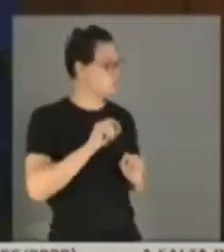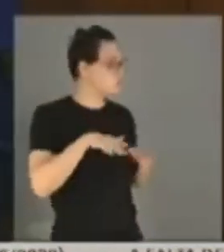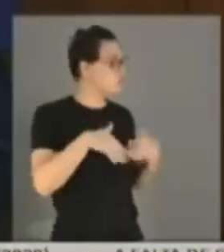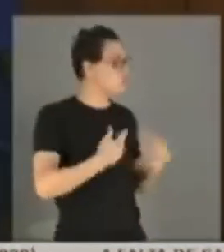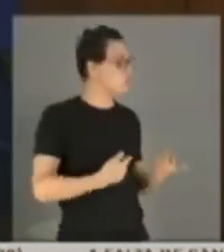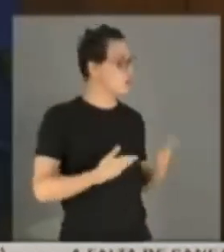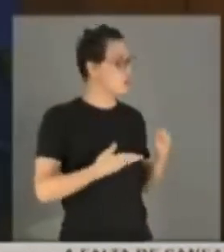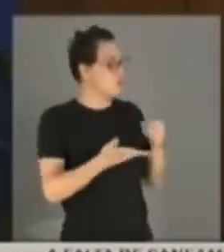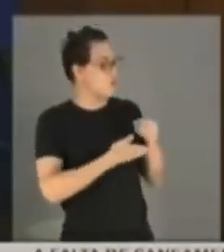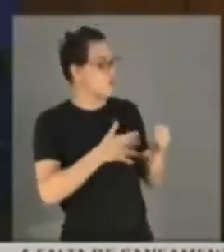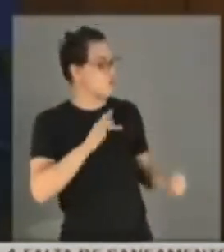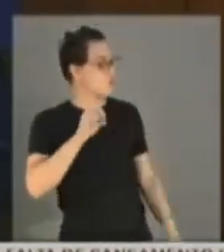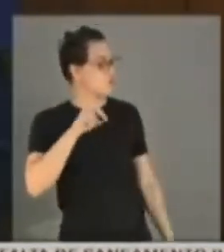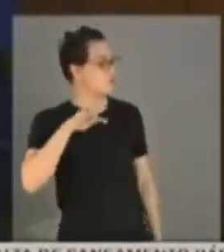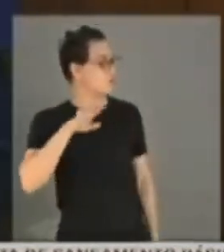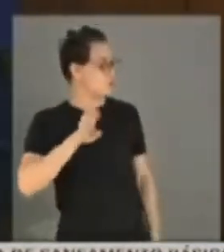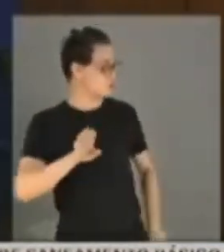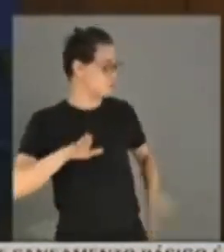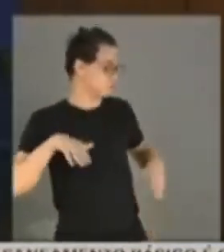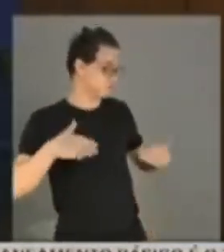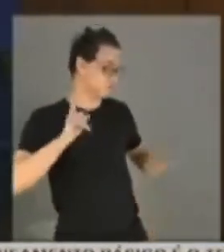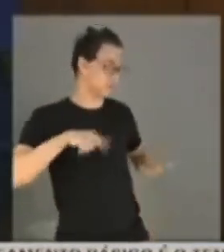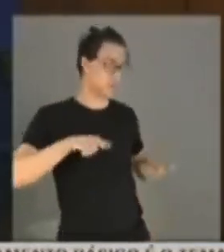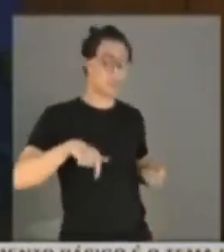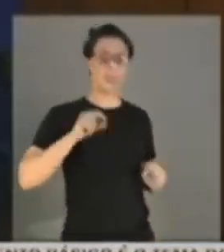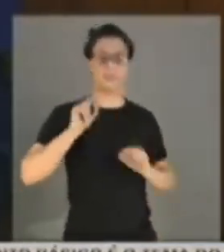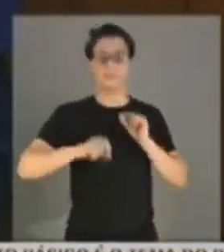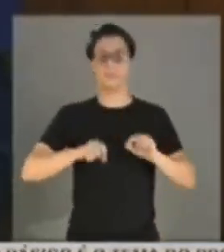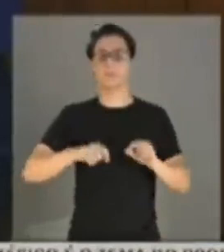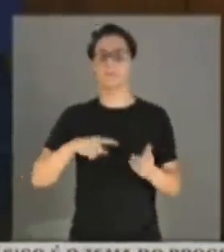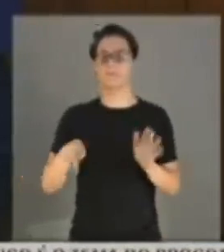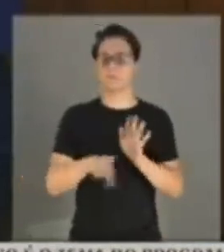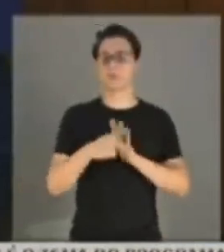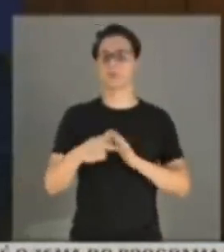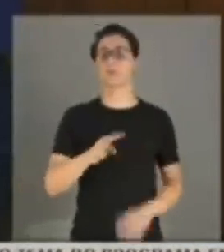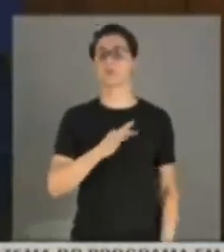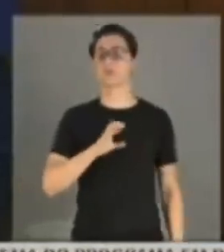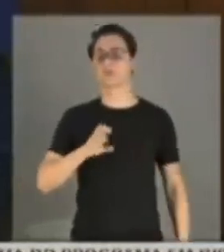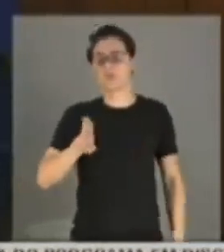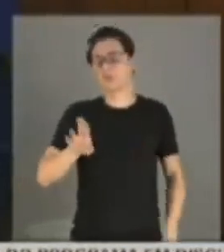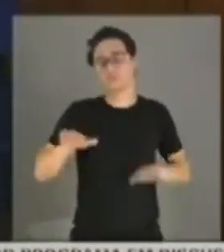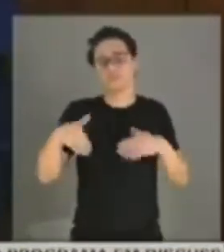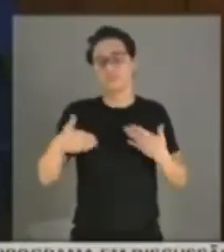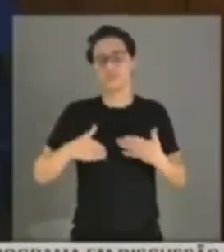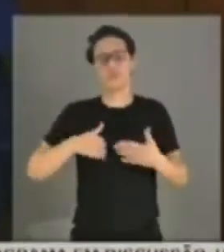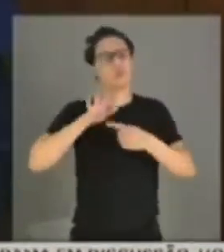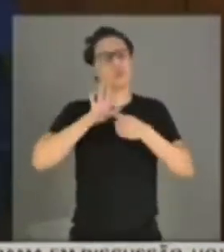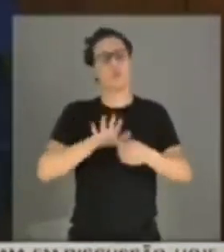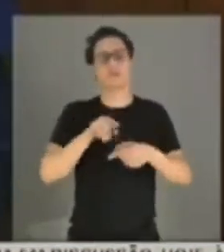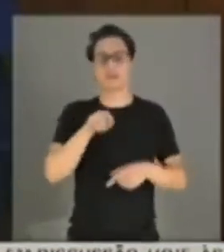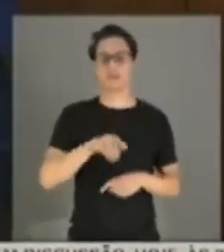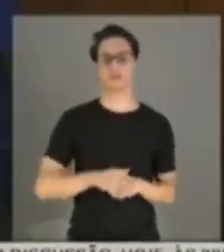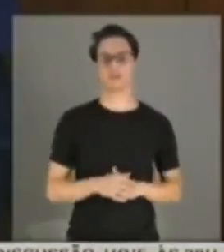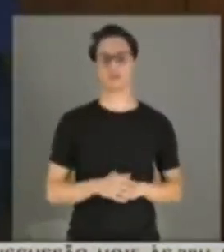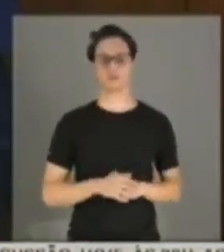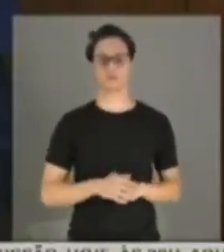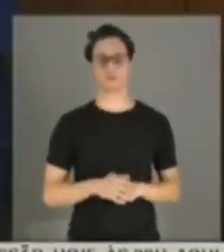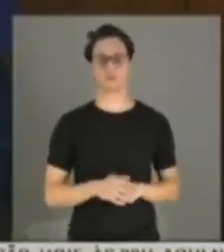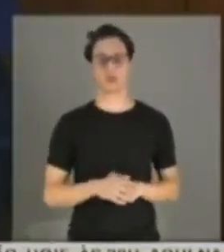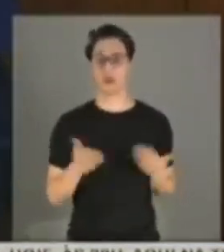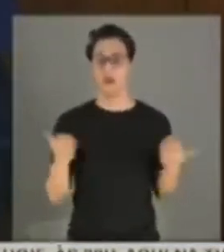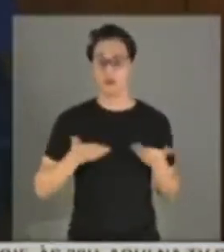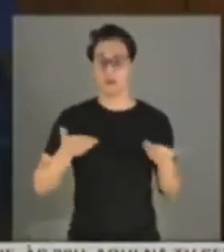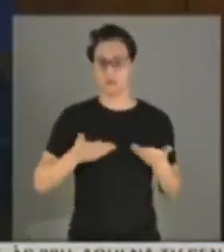uma manifestação oficial do Tribunal de Contas da União. Não, então não revela isso. Agora,